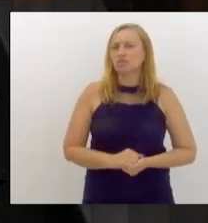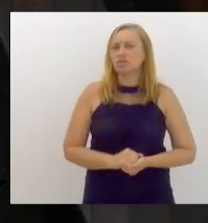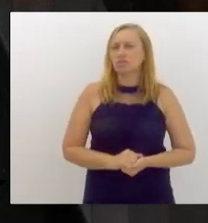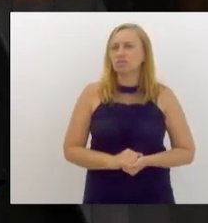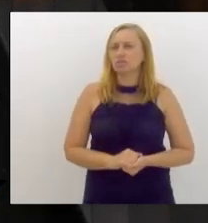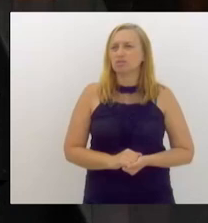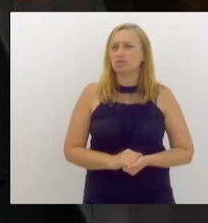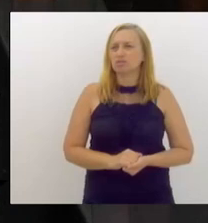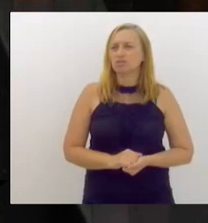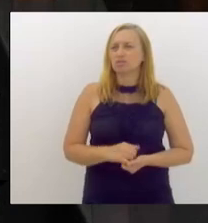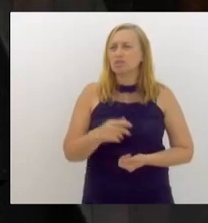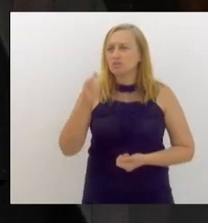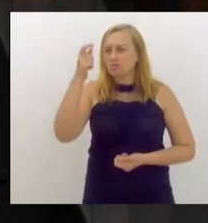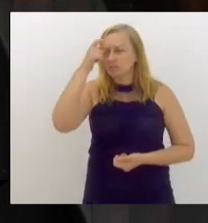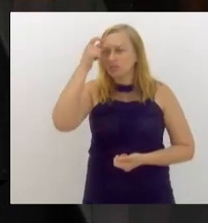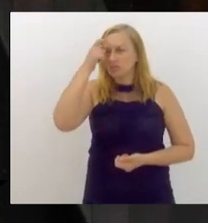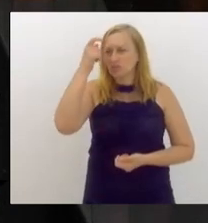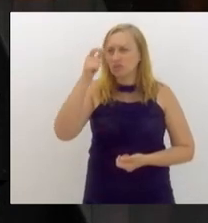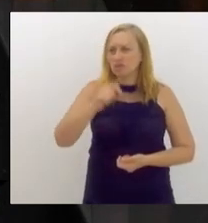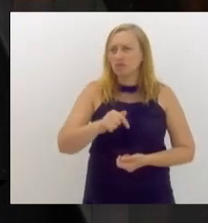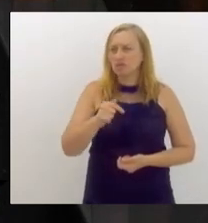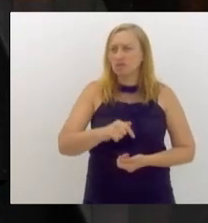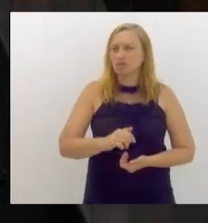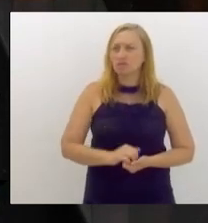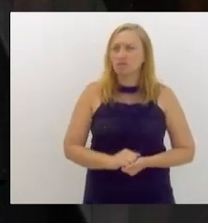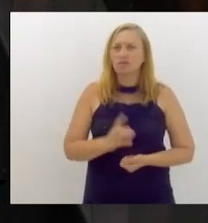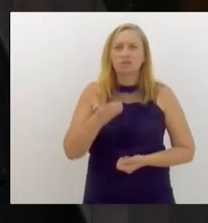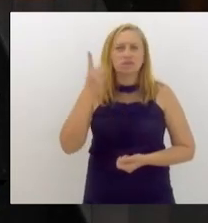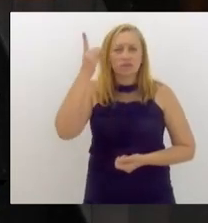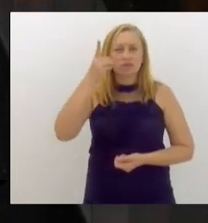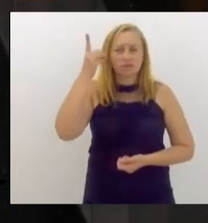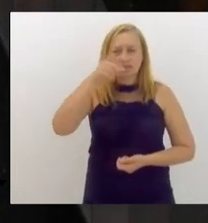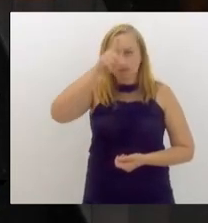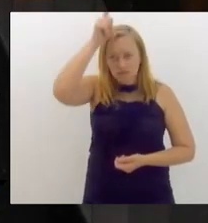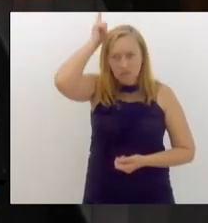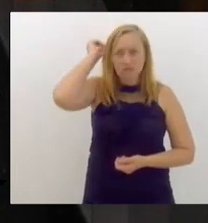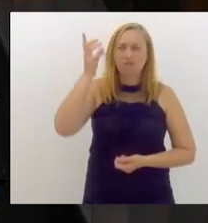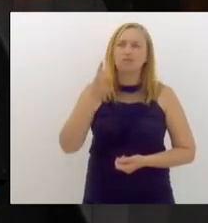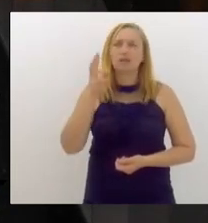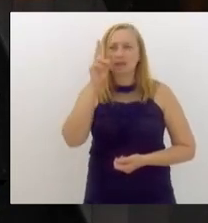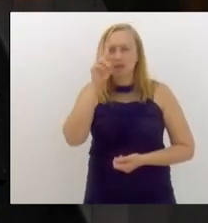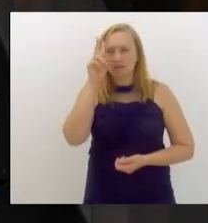Vou trazer a memória aqui, o deputado Luiz Paulo vai lembrar muito bem,